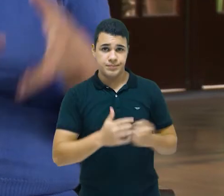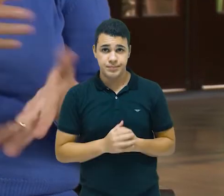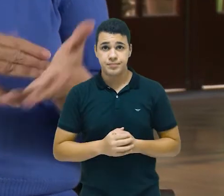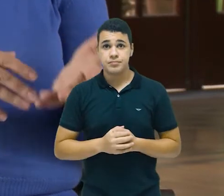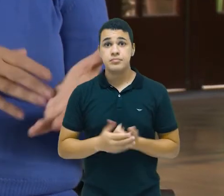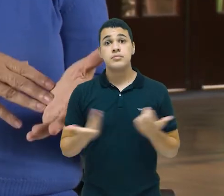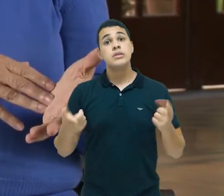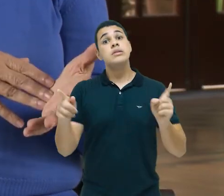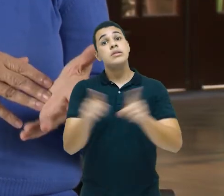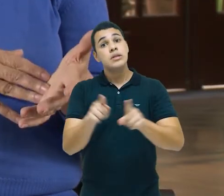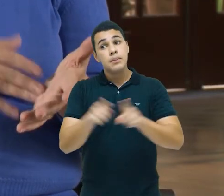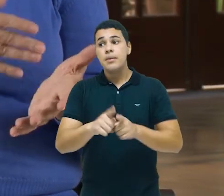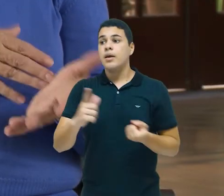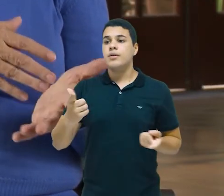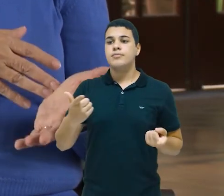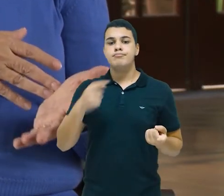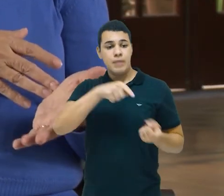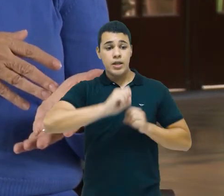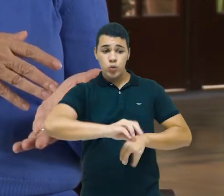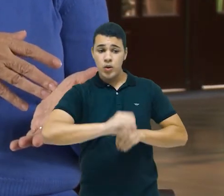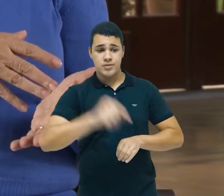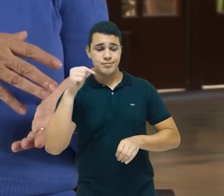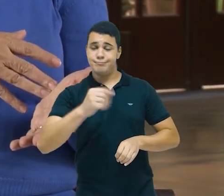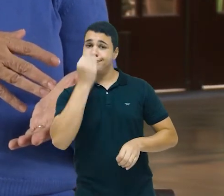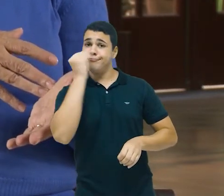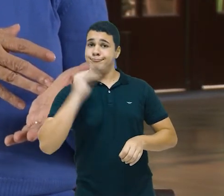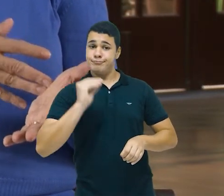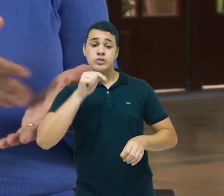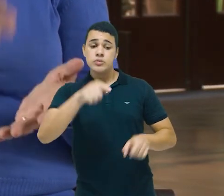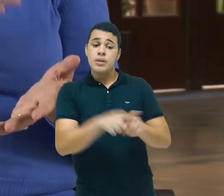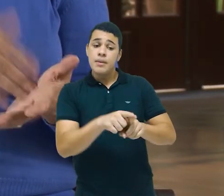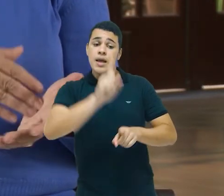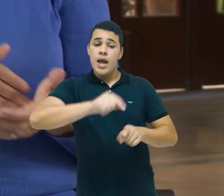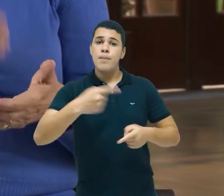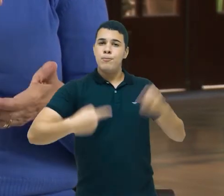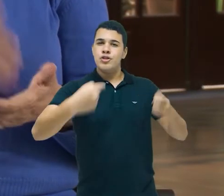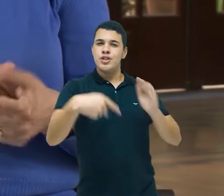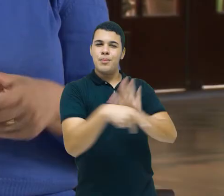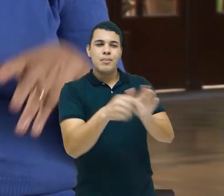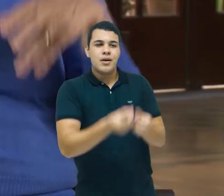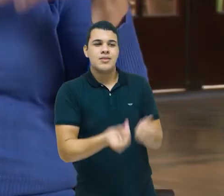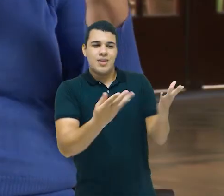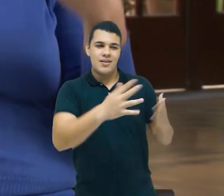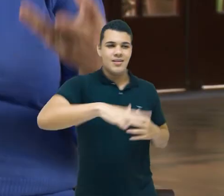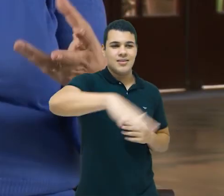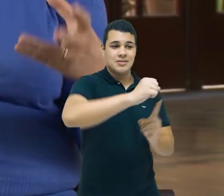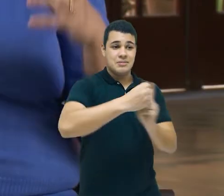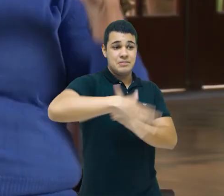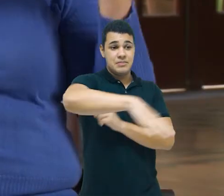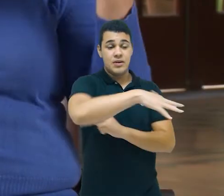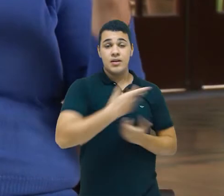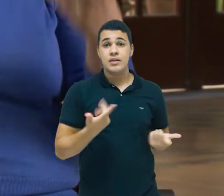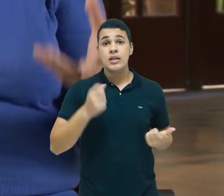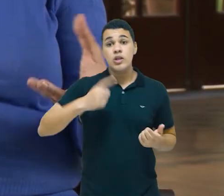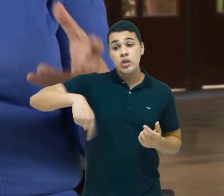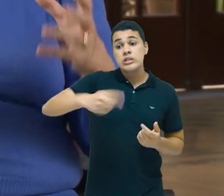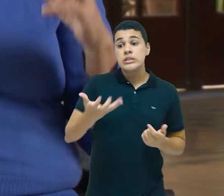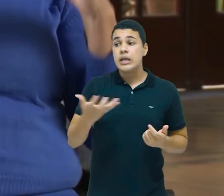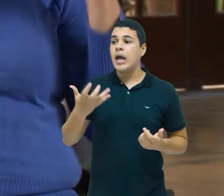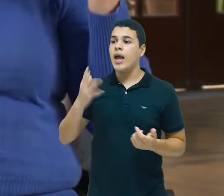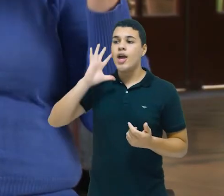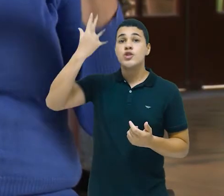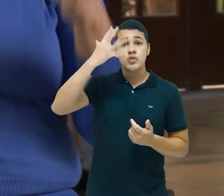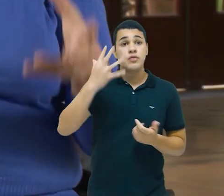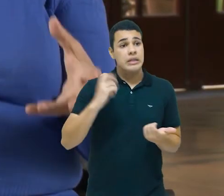também não está sendo priorizada. A educação também é uma política de oferta. Nós teríamos que tratar de resolver o problema dos prédios, das